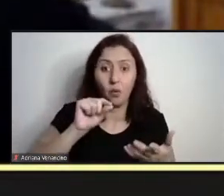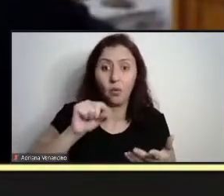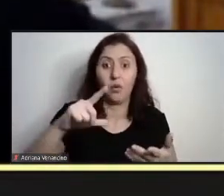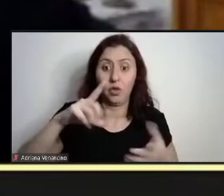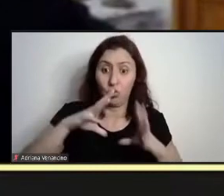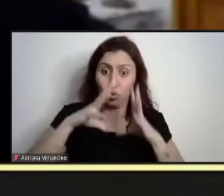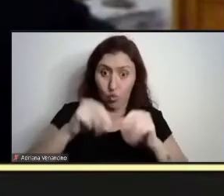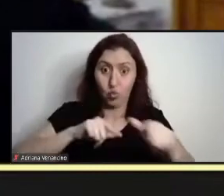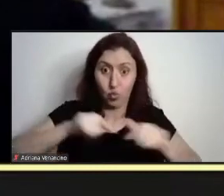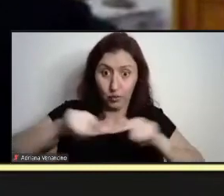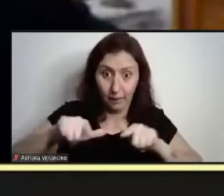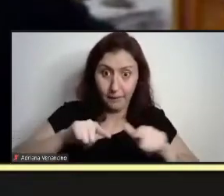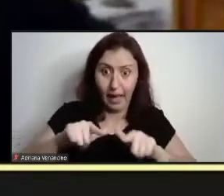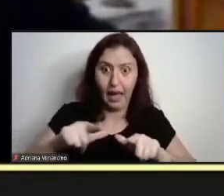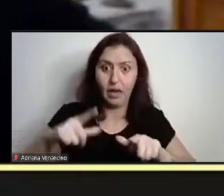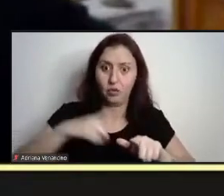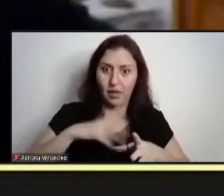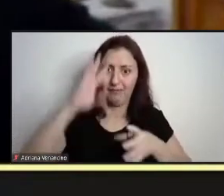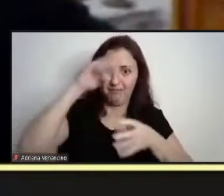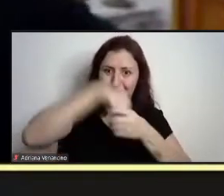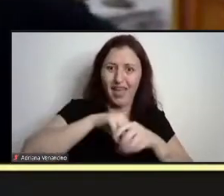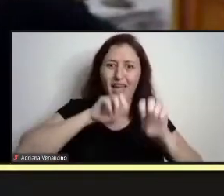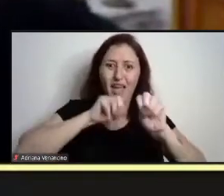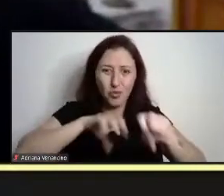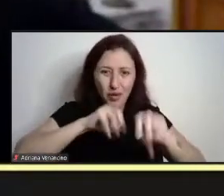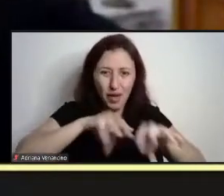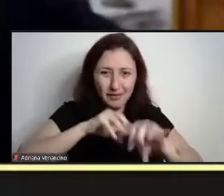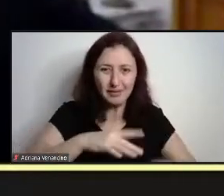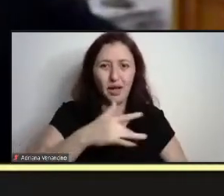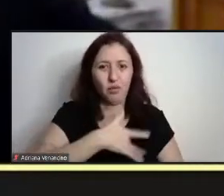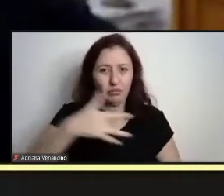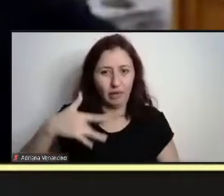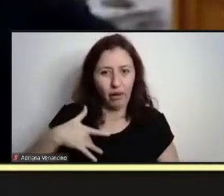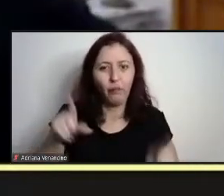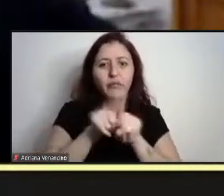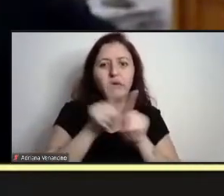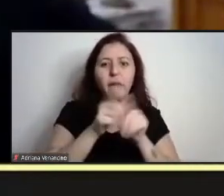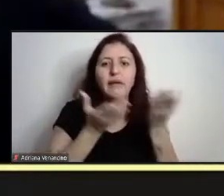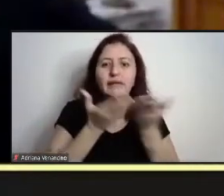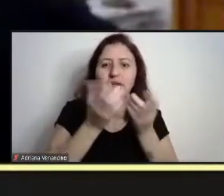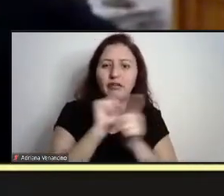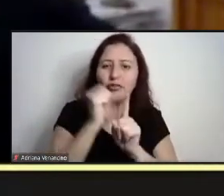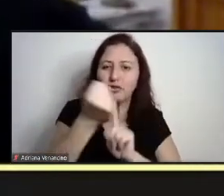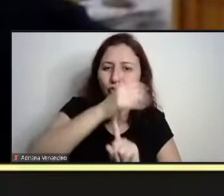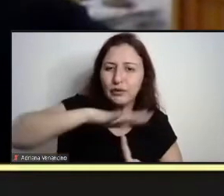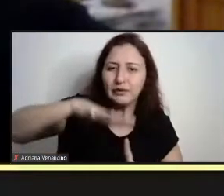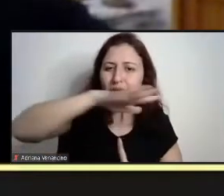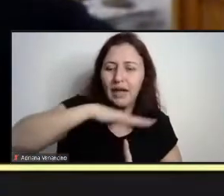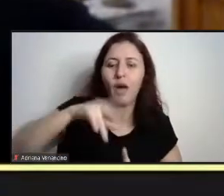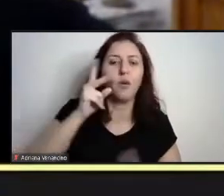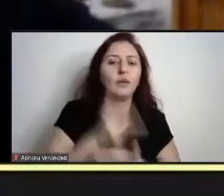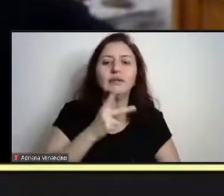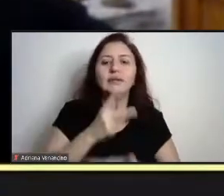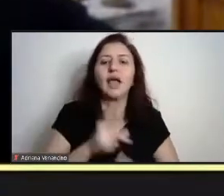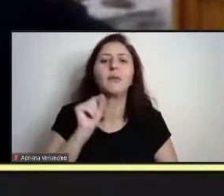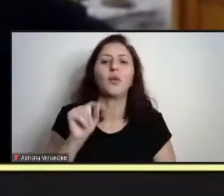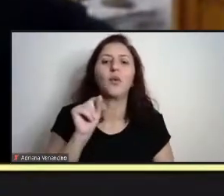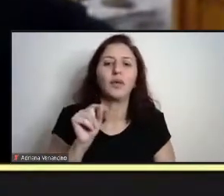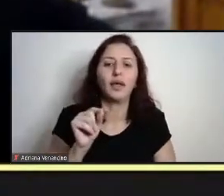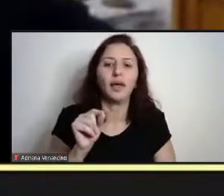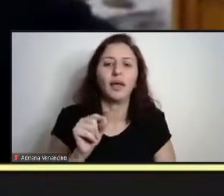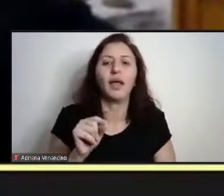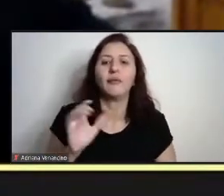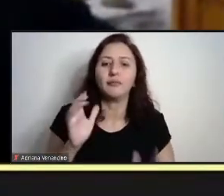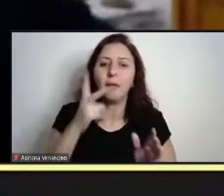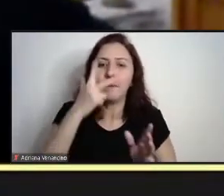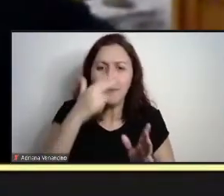ligadas à educação, à saúde, serviços sociais, sempre foram muito mais, vamos dizer, vinculadas ao sexo